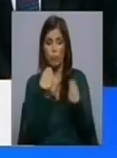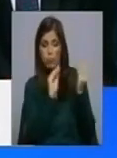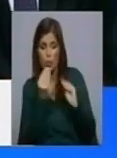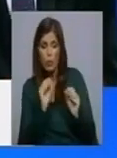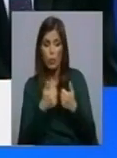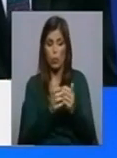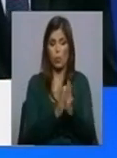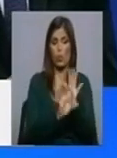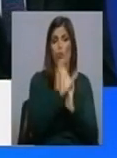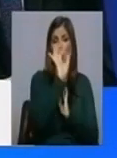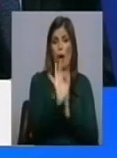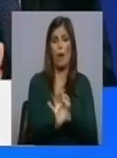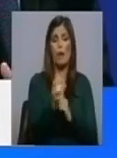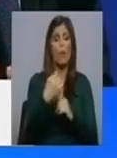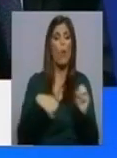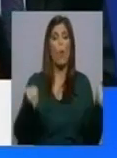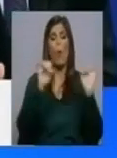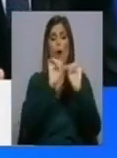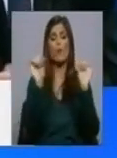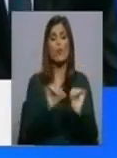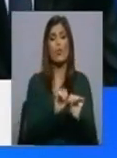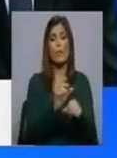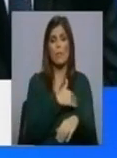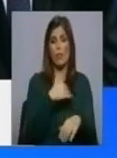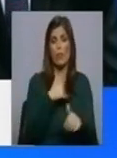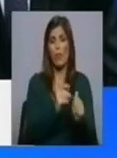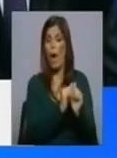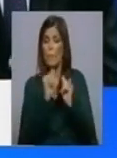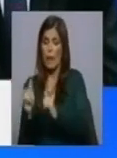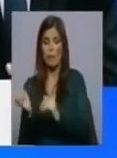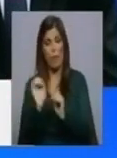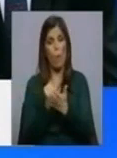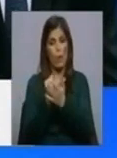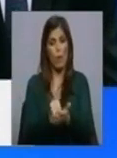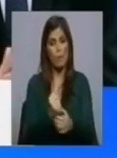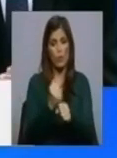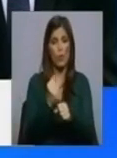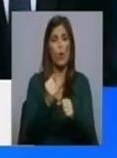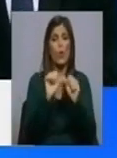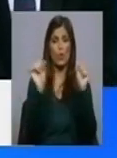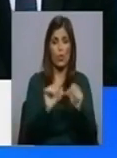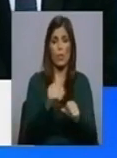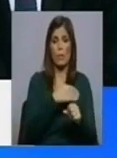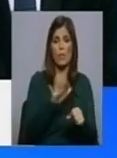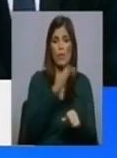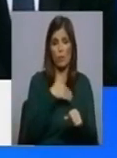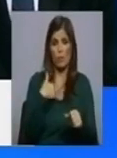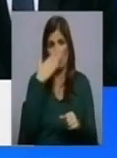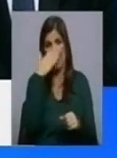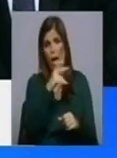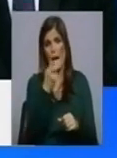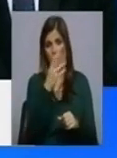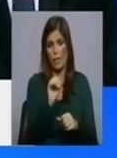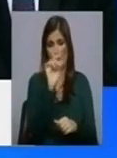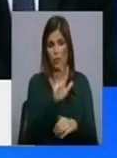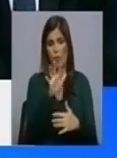Ou seja, nós não temos um sistema de saúde paralelo. Nós estamos a apoiar o Sistema Nacional de Saúde para ele não falir. Mas chegou a acusar a Administração Regional de Saúde do Norte de